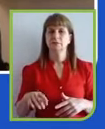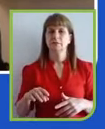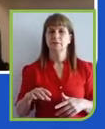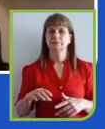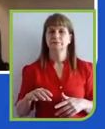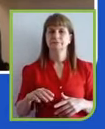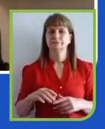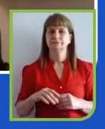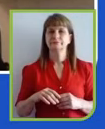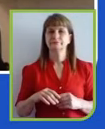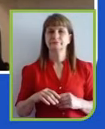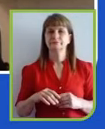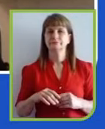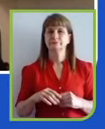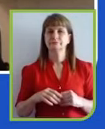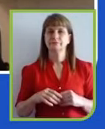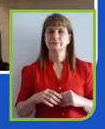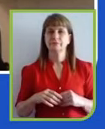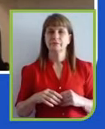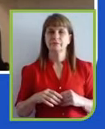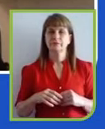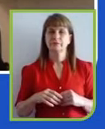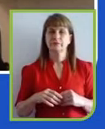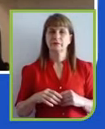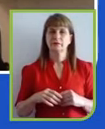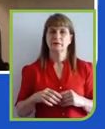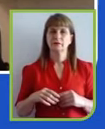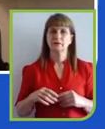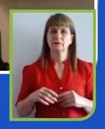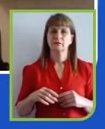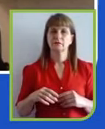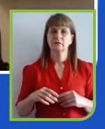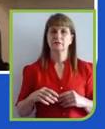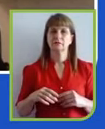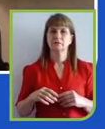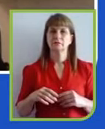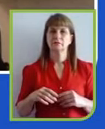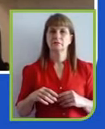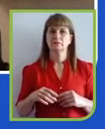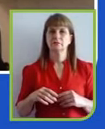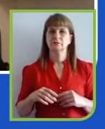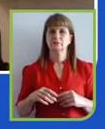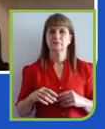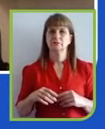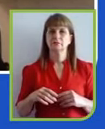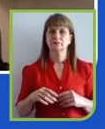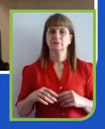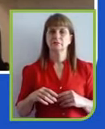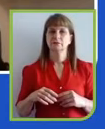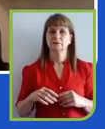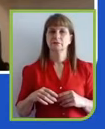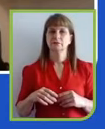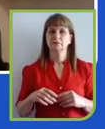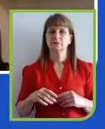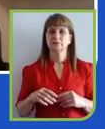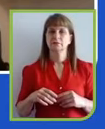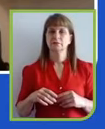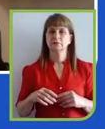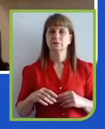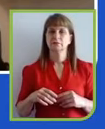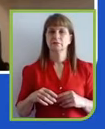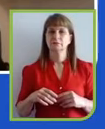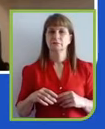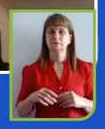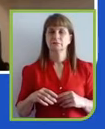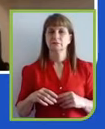coletiva. Eu, no meu entendimento, espero que a gente continue a utilizar esse esforço de coalizão no